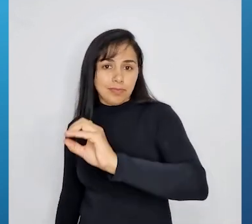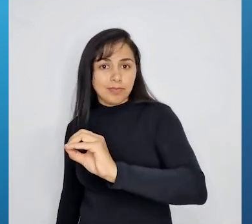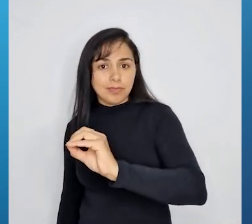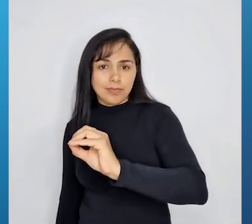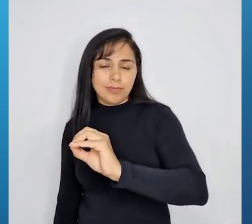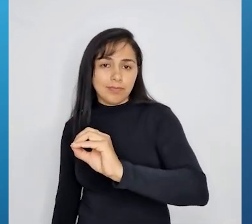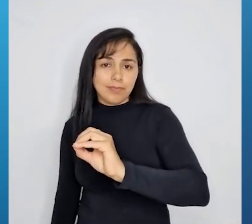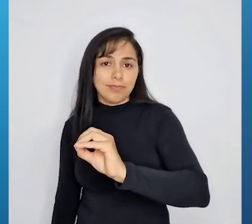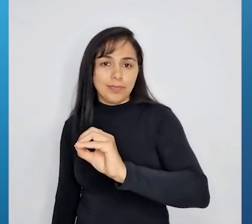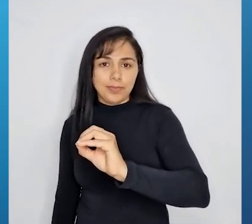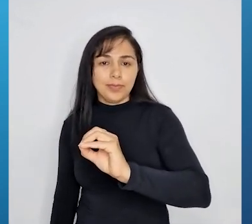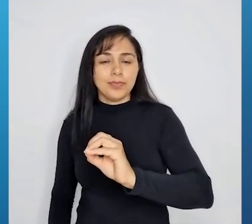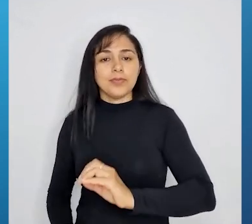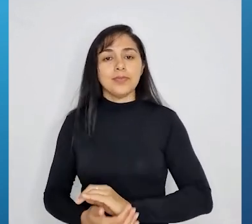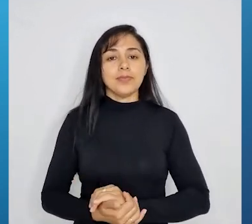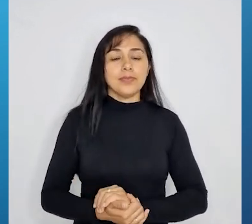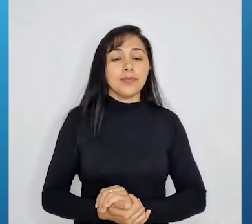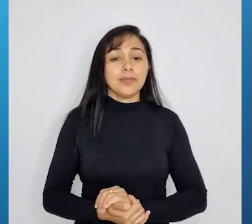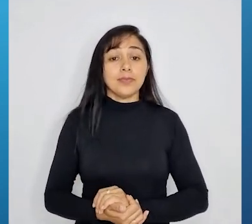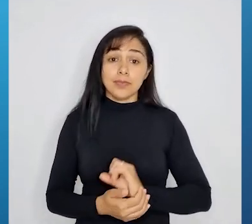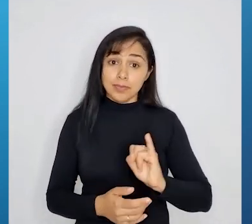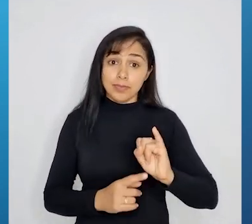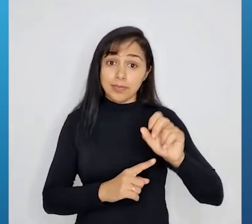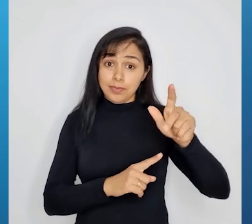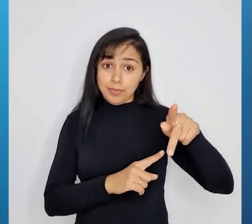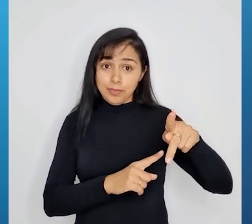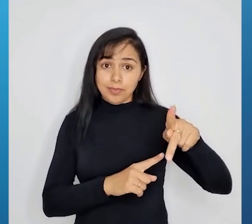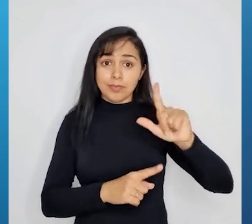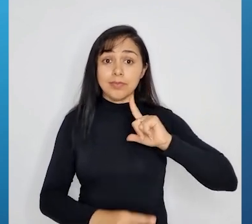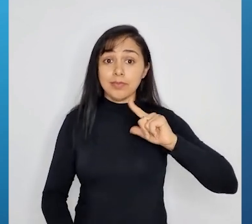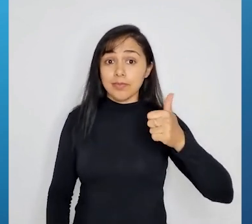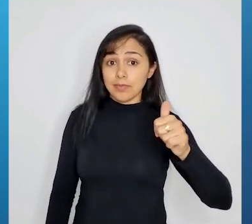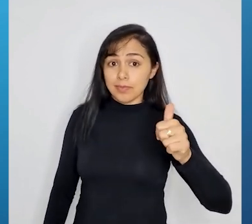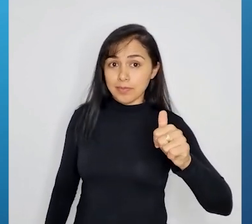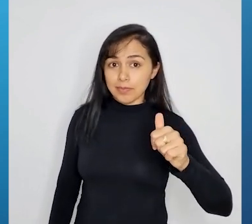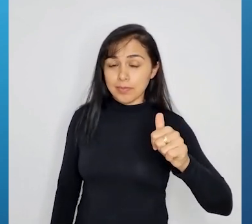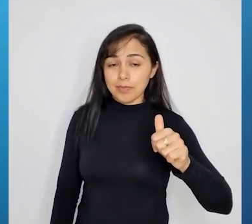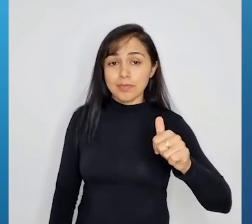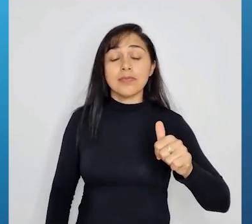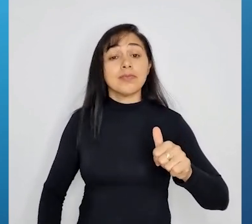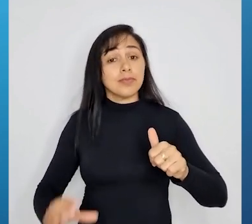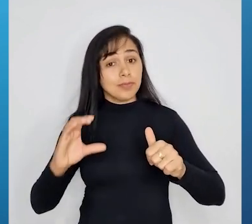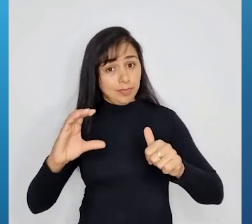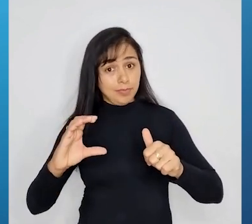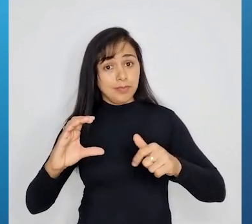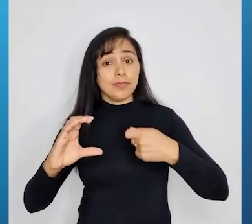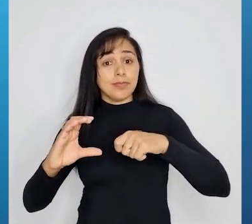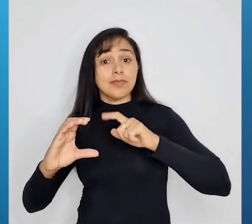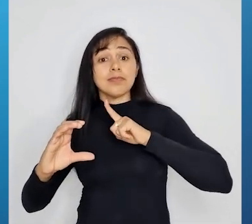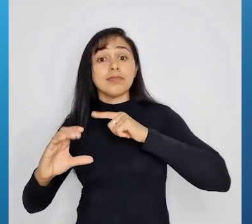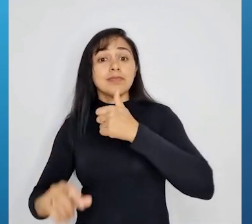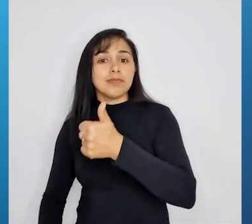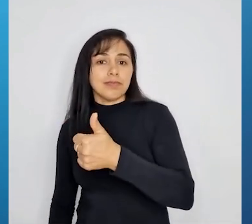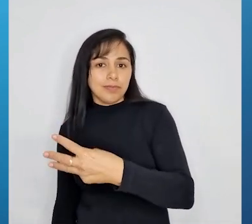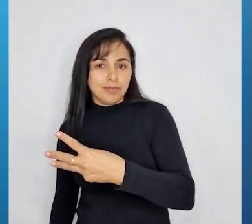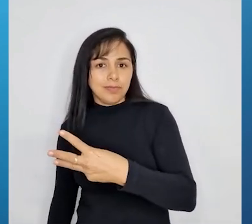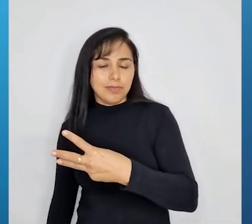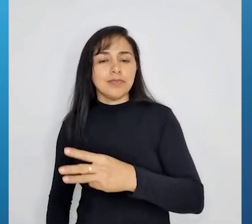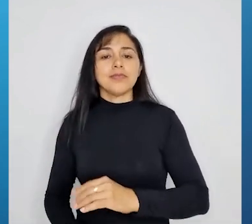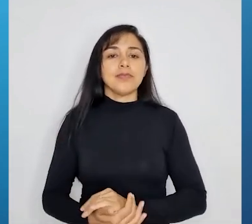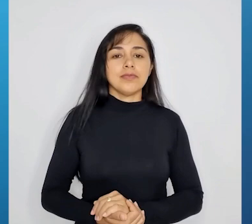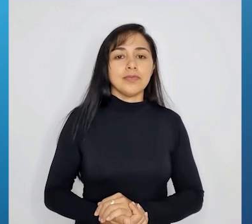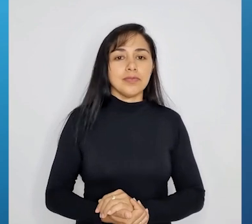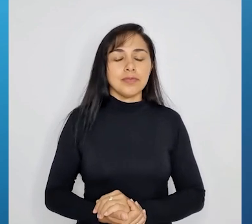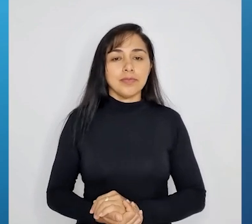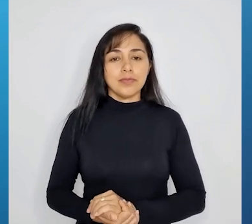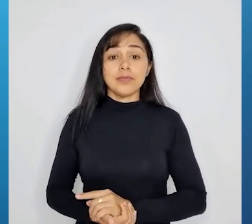10. Se Pedro tiver 11, Caio vai ter que ter 13.